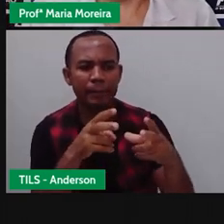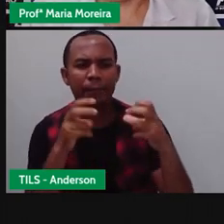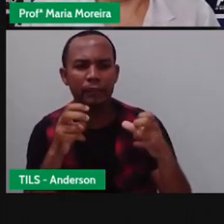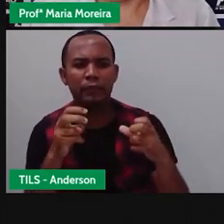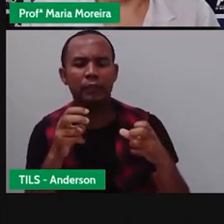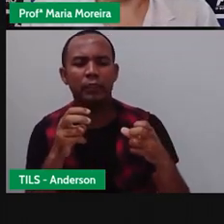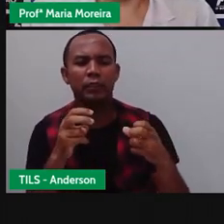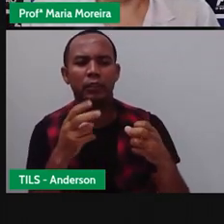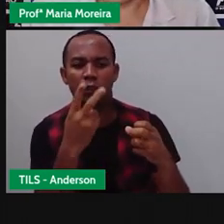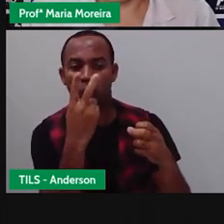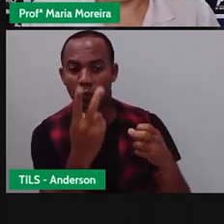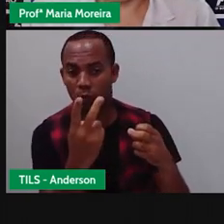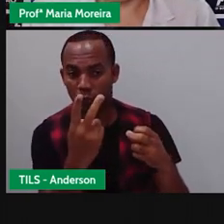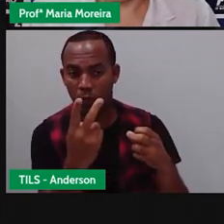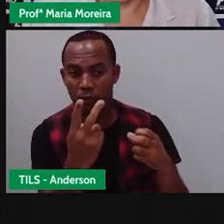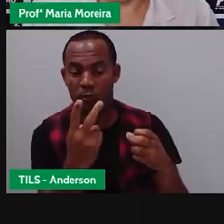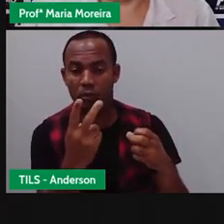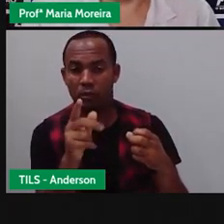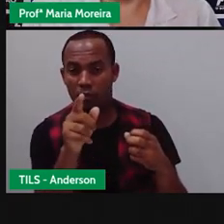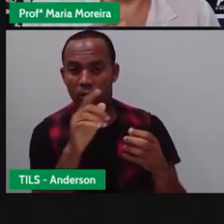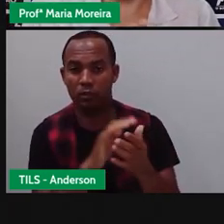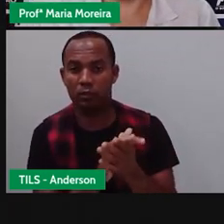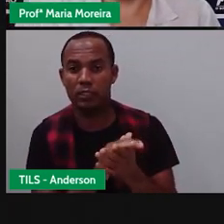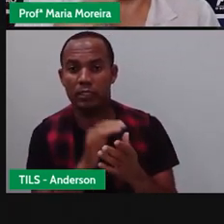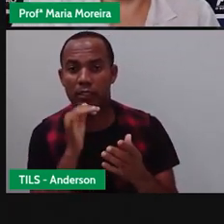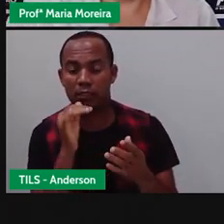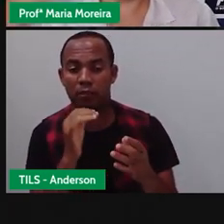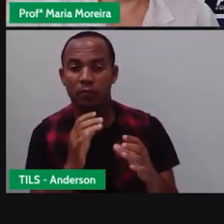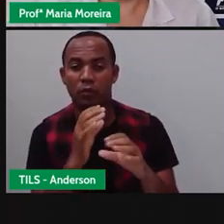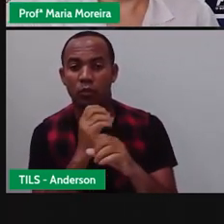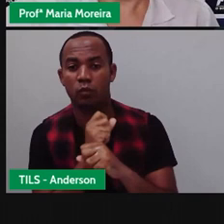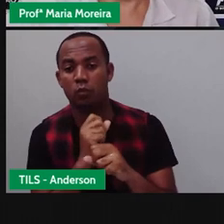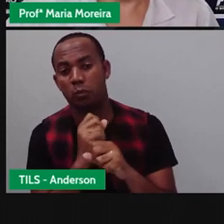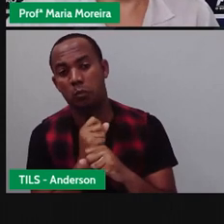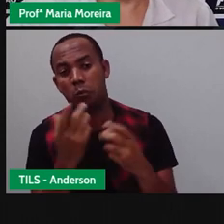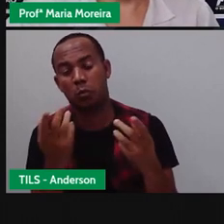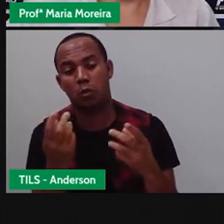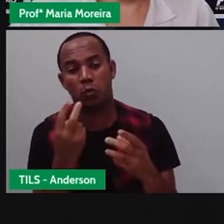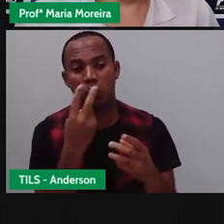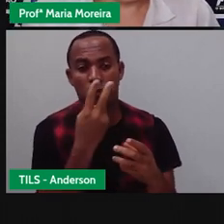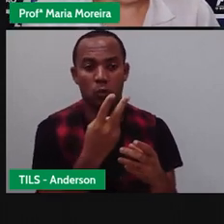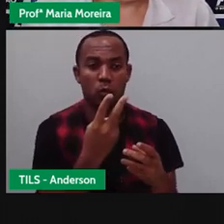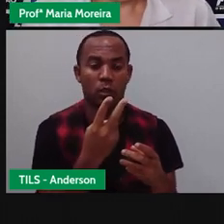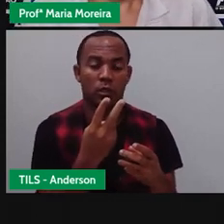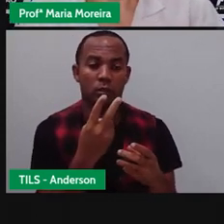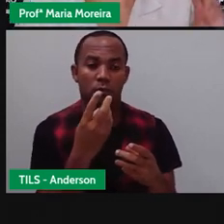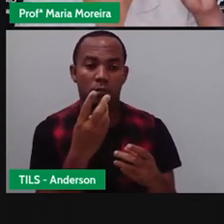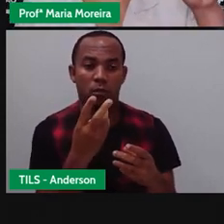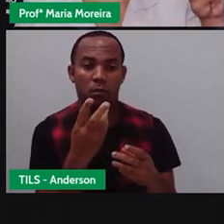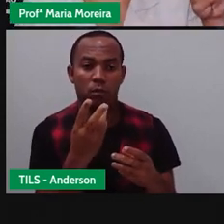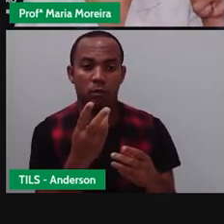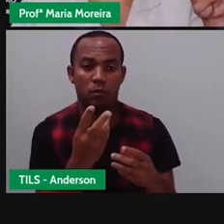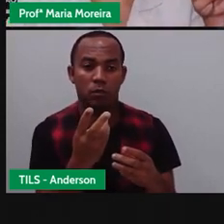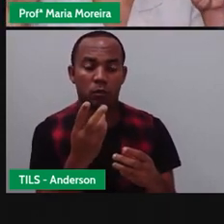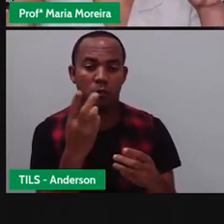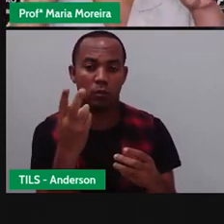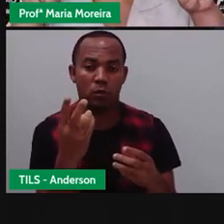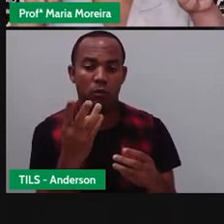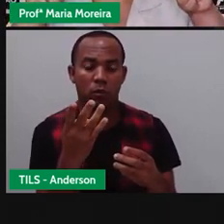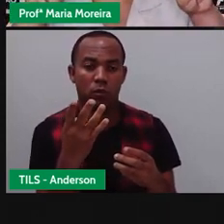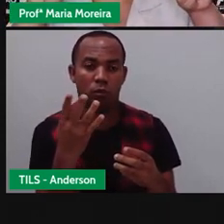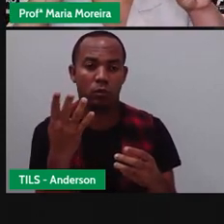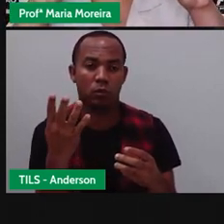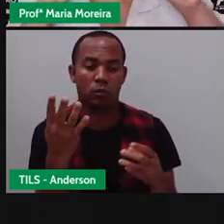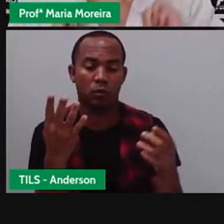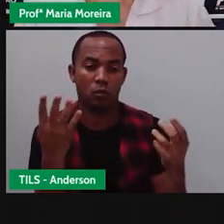pessoas poderiam estar utilizando no máximo? Eu iria fazer o quê? Duas vezes? Duas. Que daria quanto? Eu tenho dois. Duas